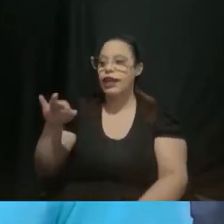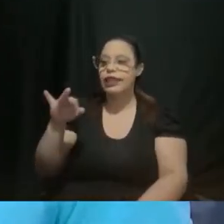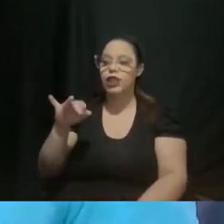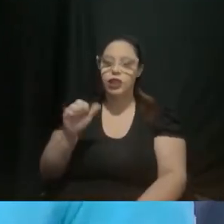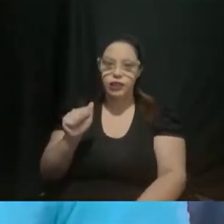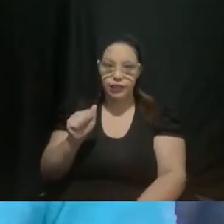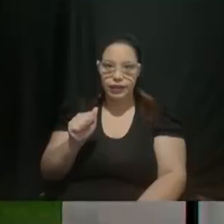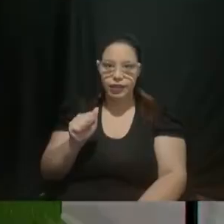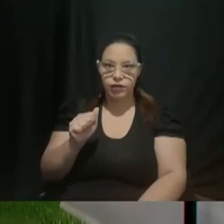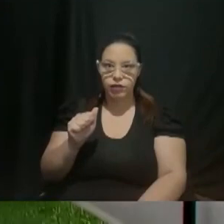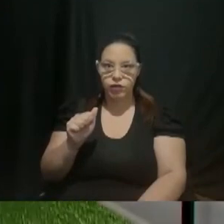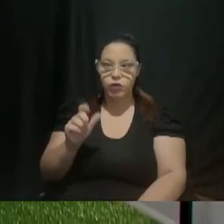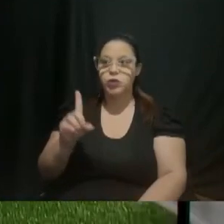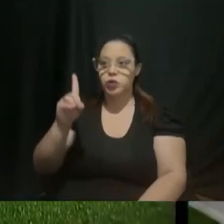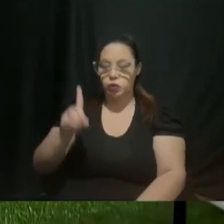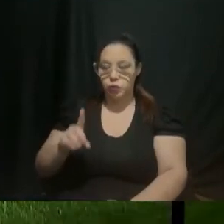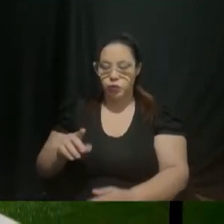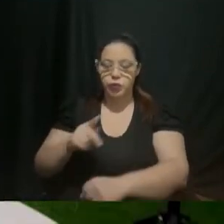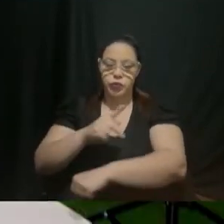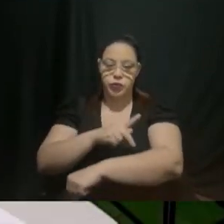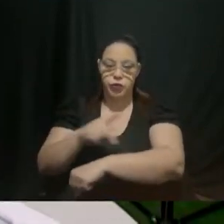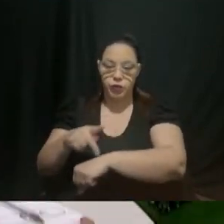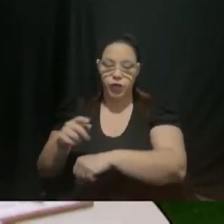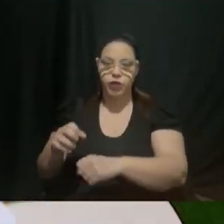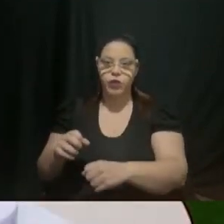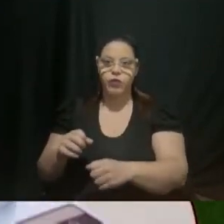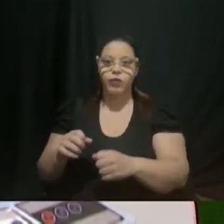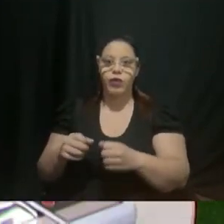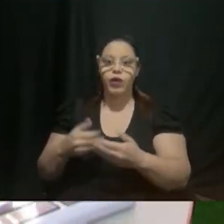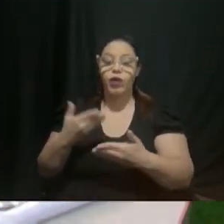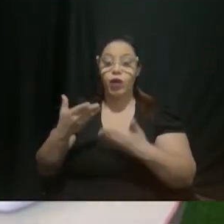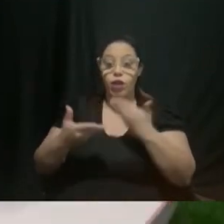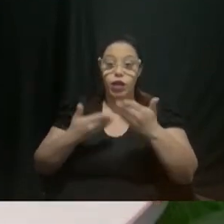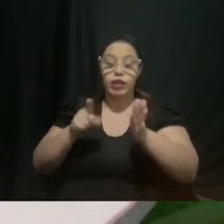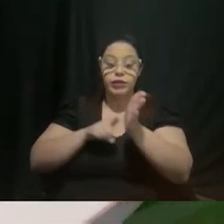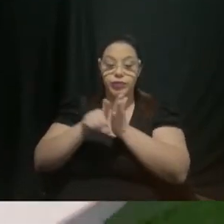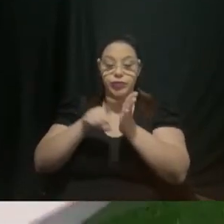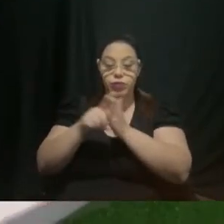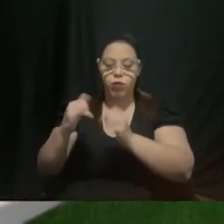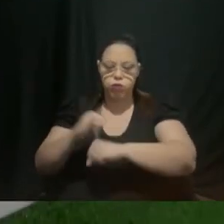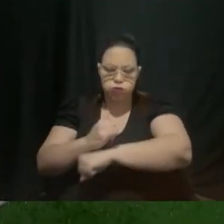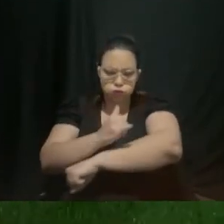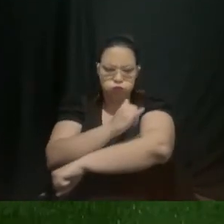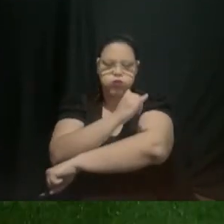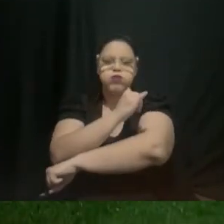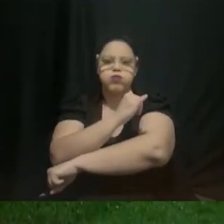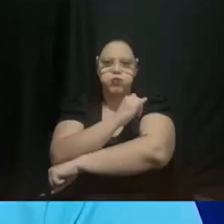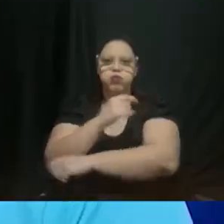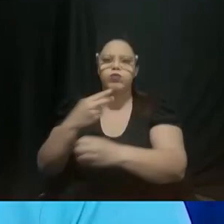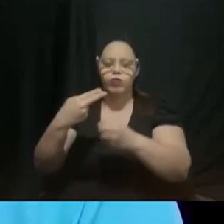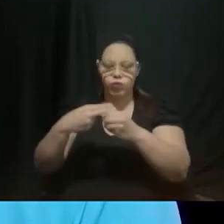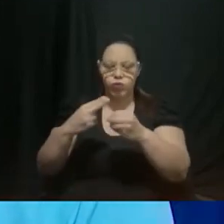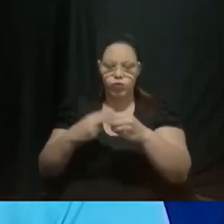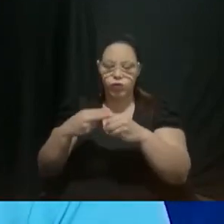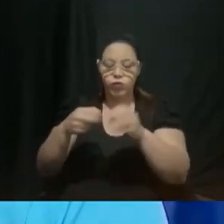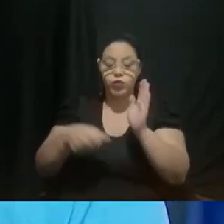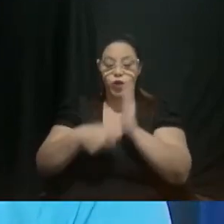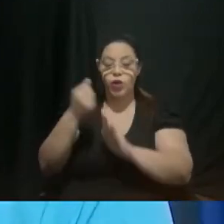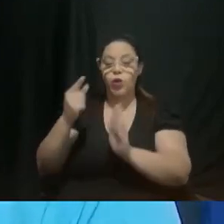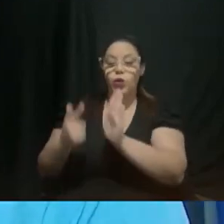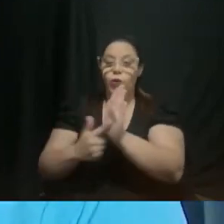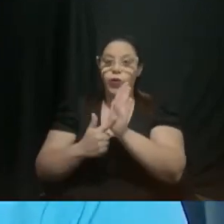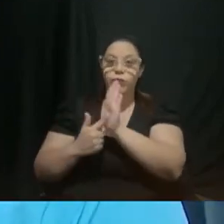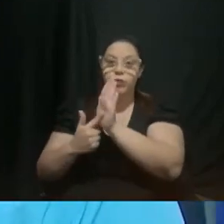de educação e difusão de conhecimento do Centro de Pesquisa em Obesidade e Comorbidade da Unicamp foi uma das expositoras é uma